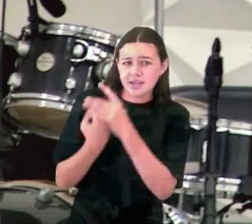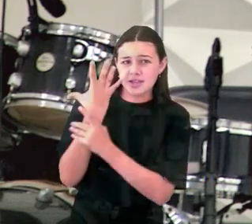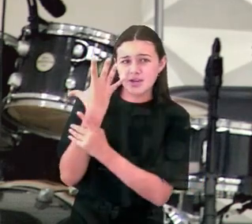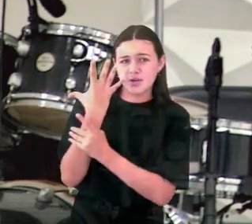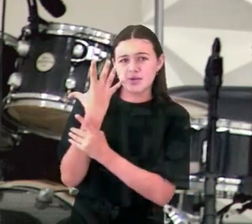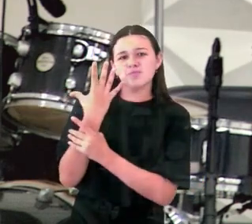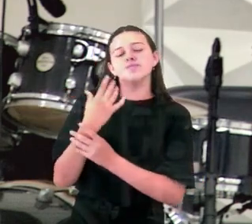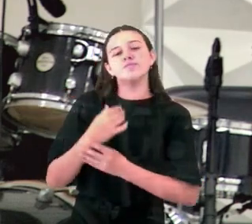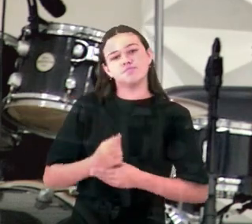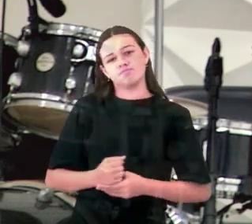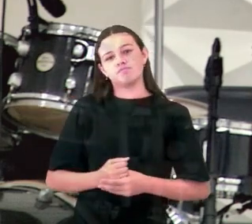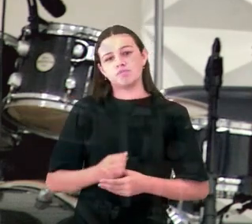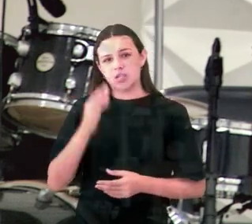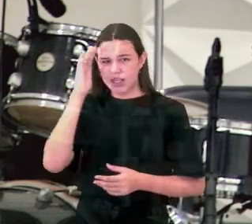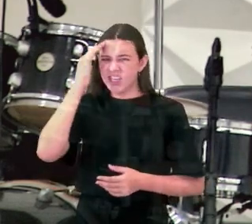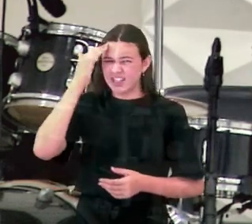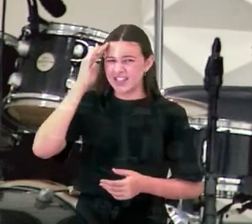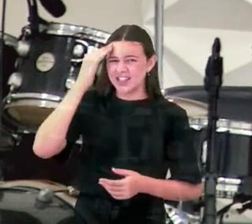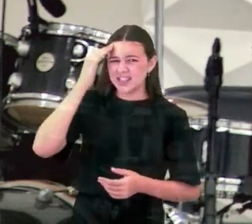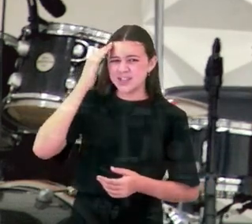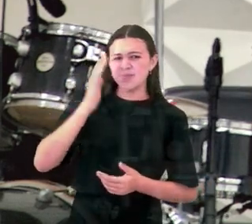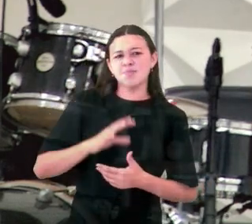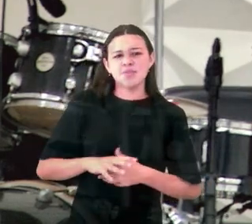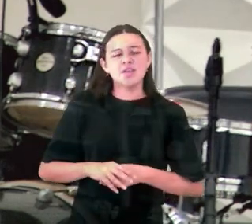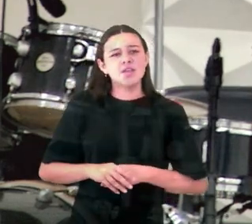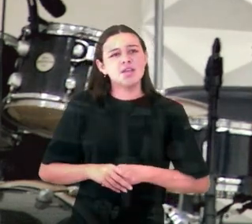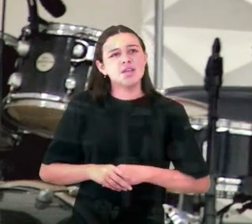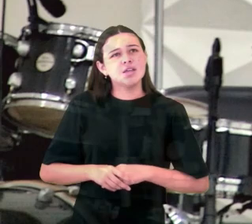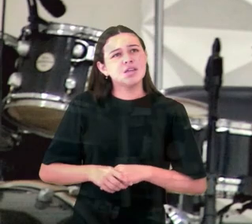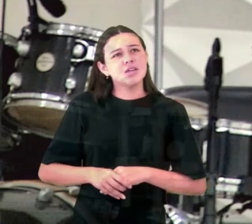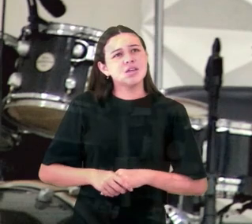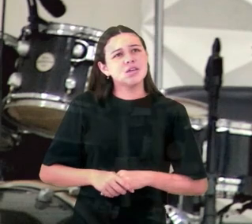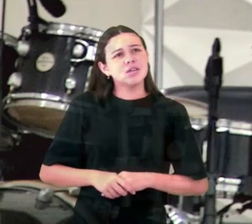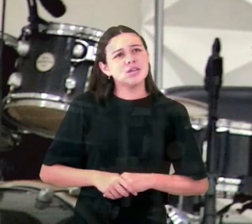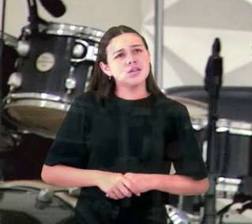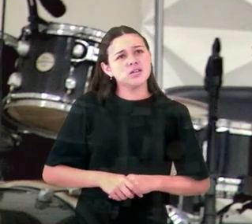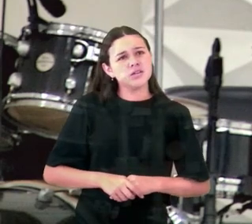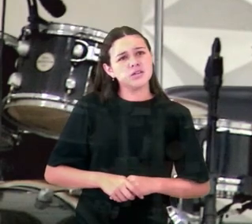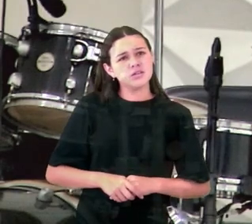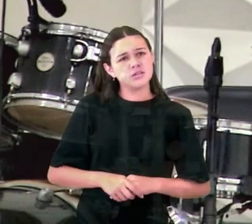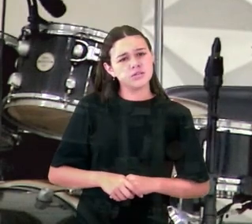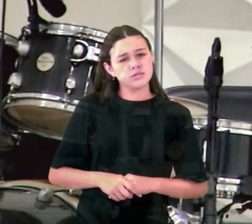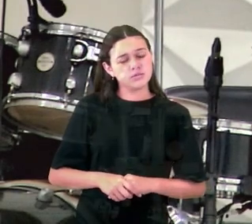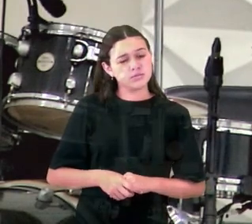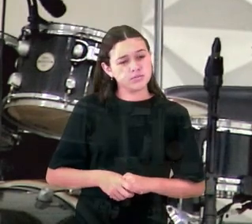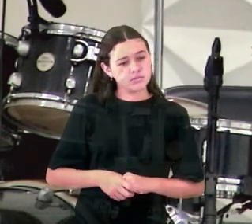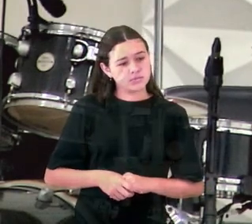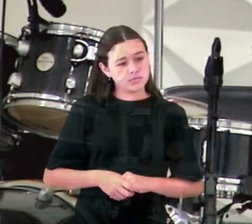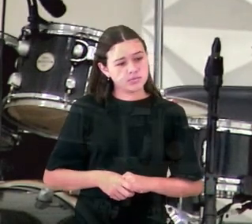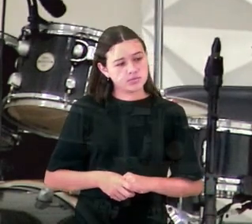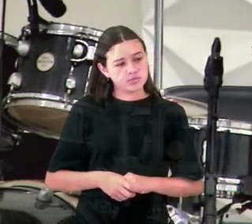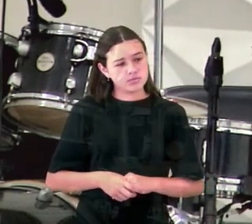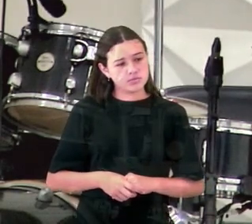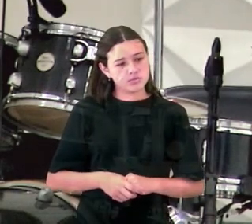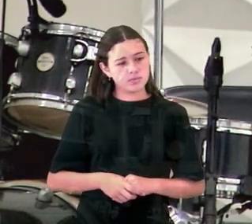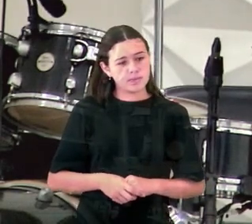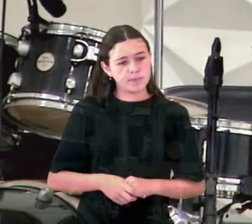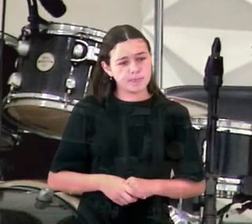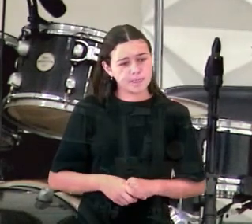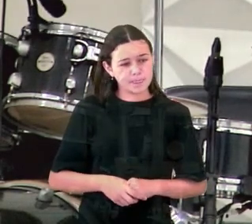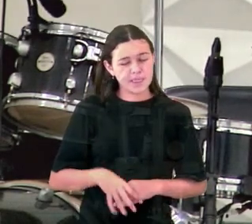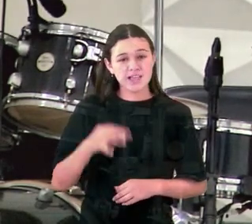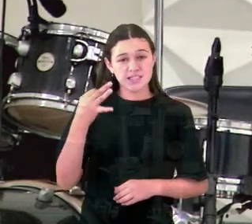Eu sei o que disse e vou repetir. Certamente, o afastamento de Deus tem criado pontos de caos